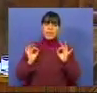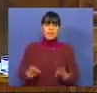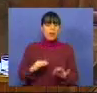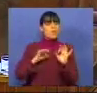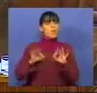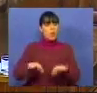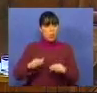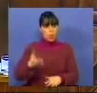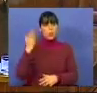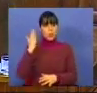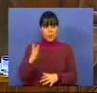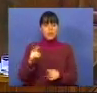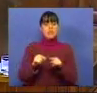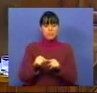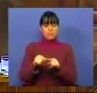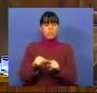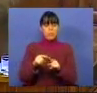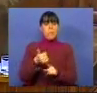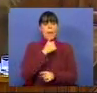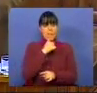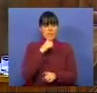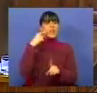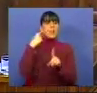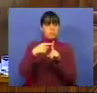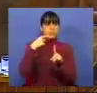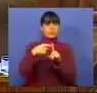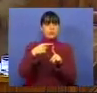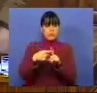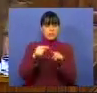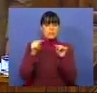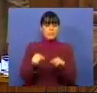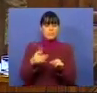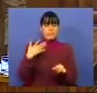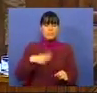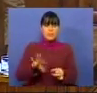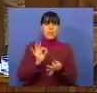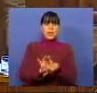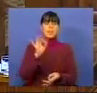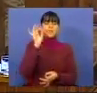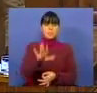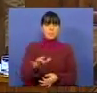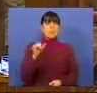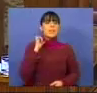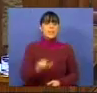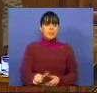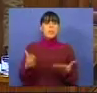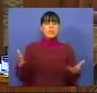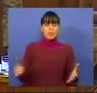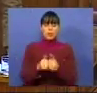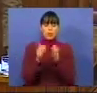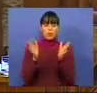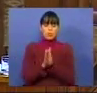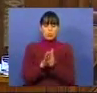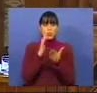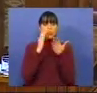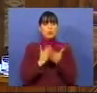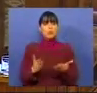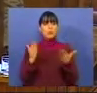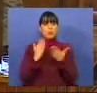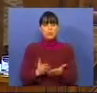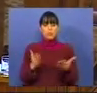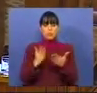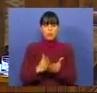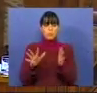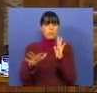conclui o Presidente, que sim era uma medida positiva, e essa quero deixar lá aqui, que permitiria que todos os estudantes